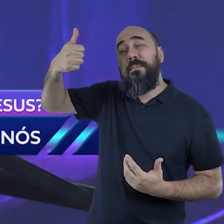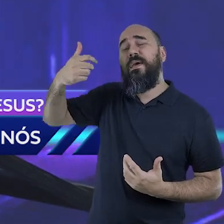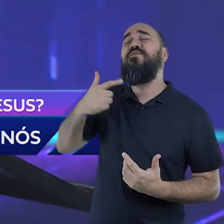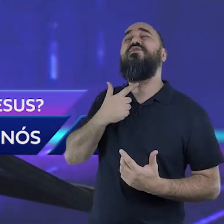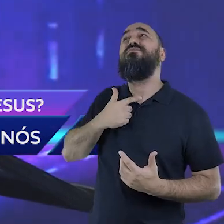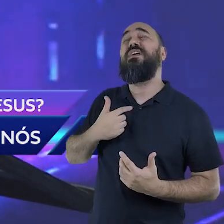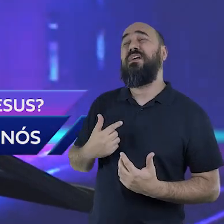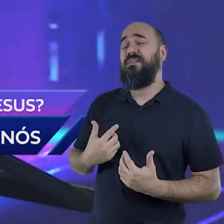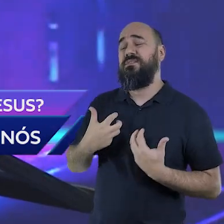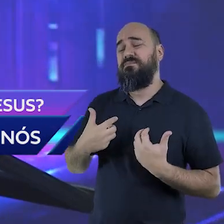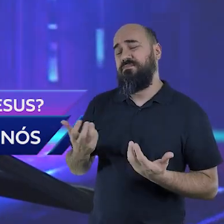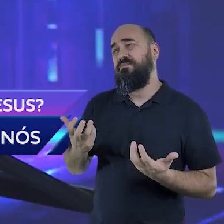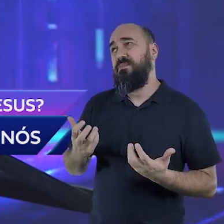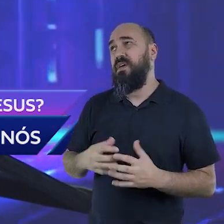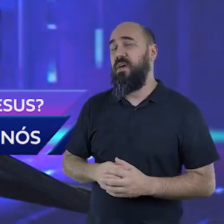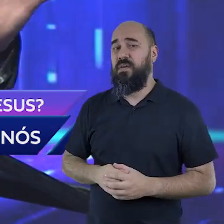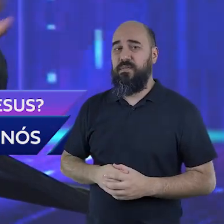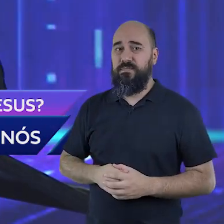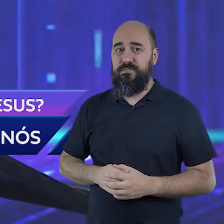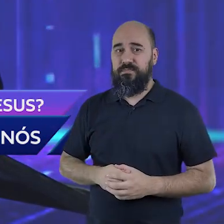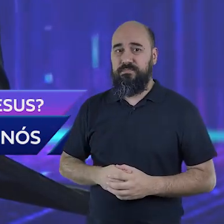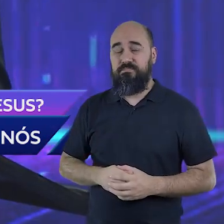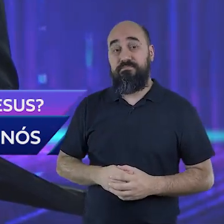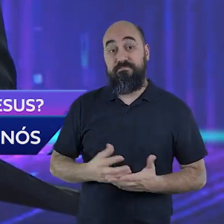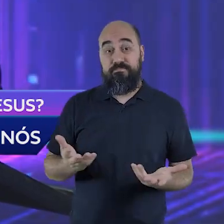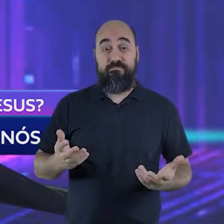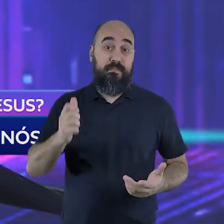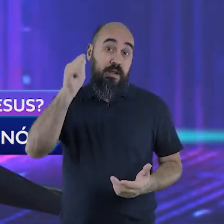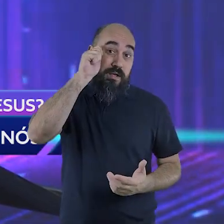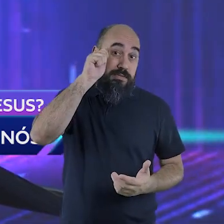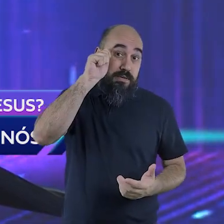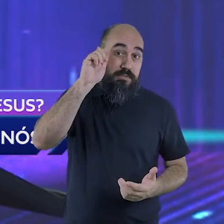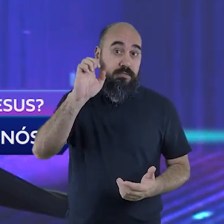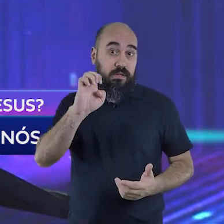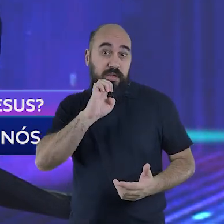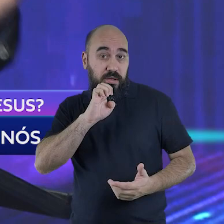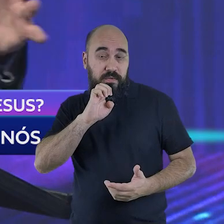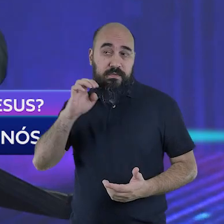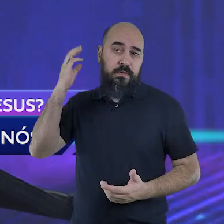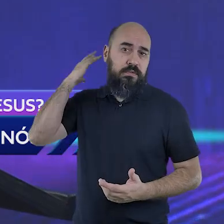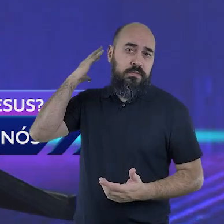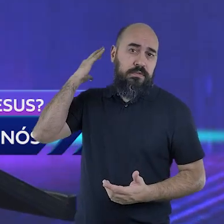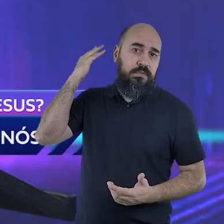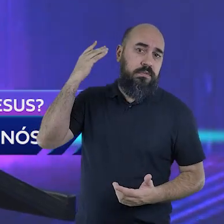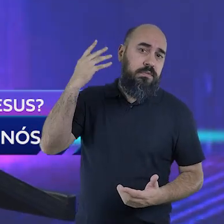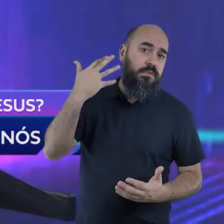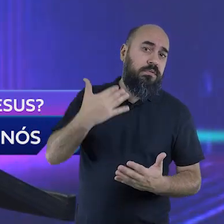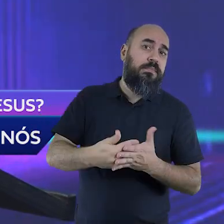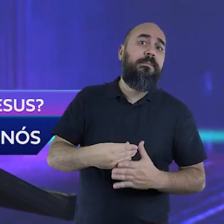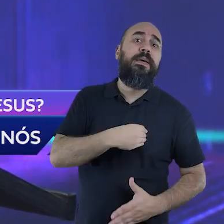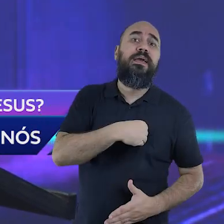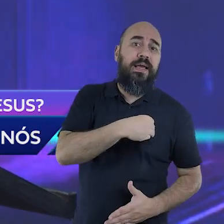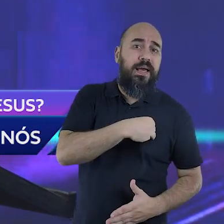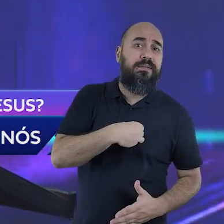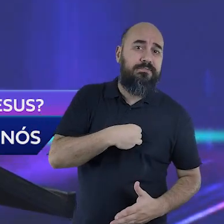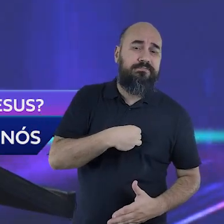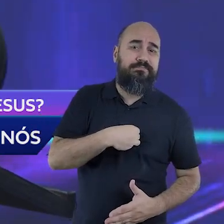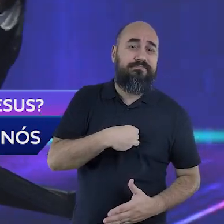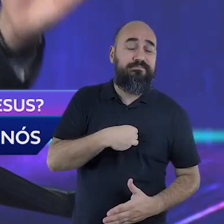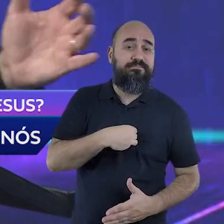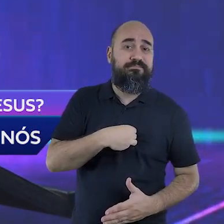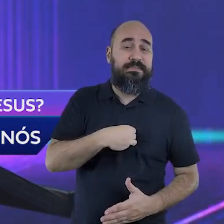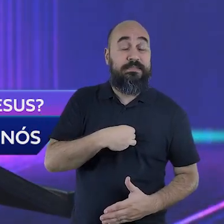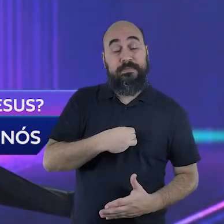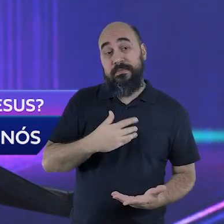O pecado no Éden de Adão e Eva foi resultado da desobediência. Então,